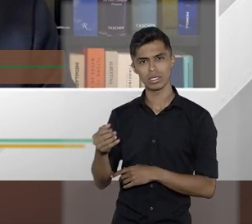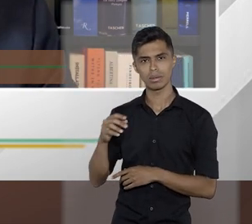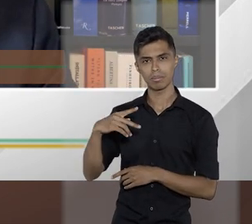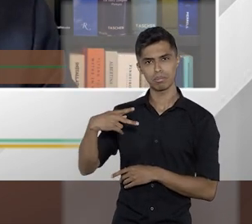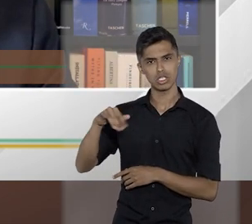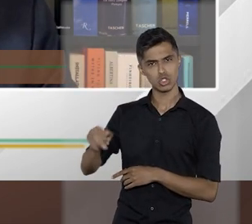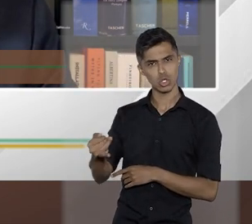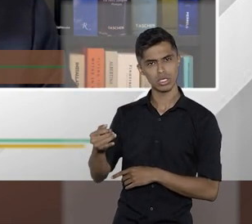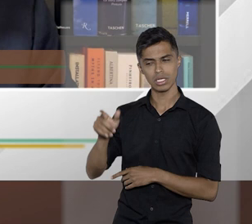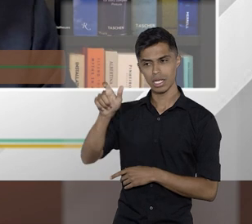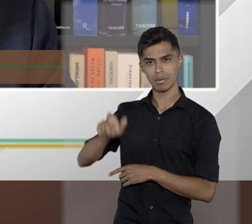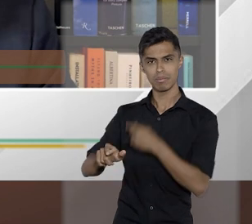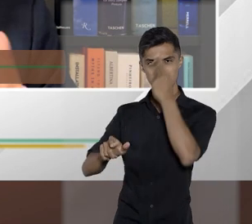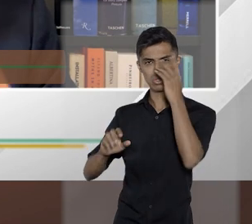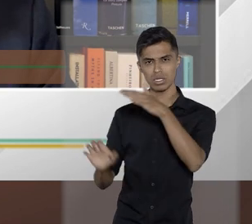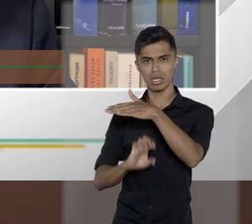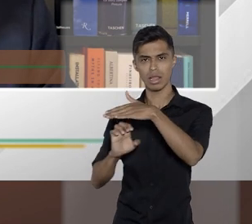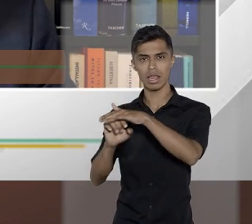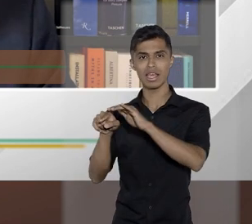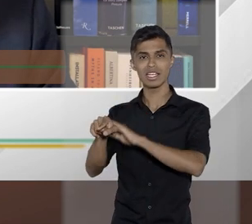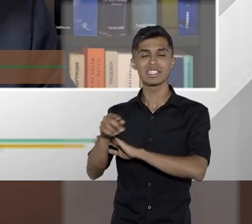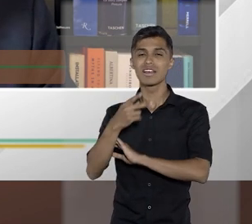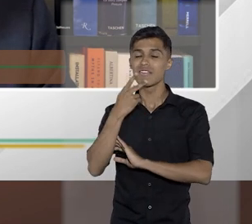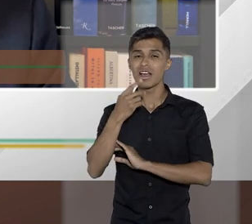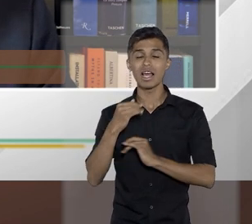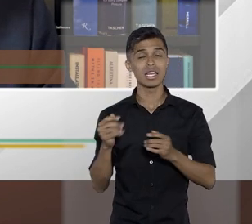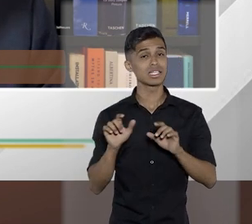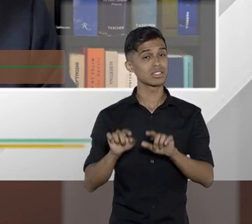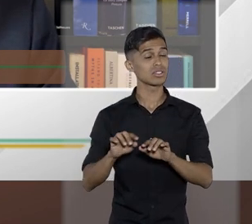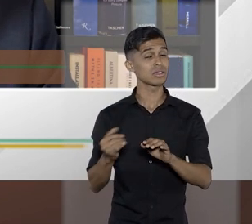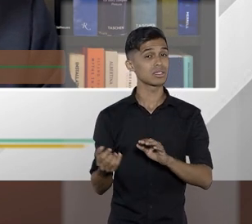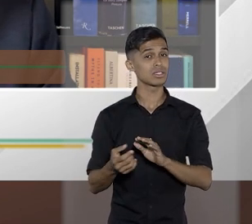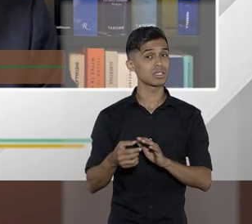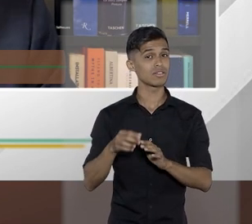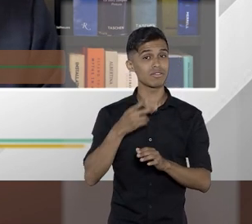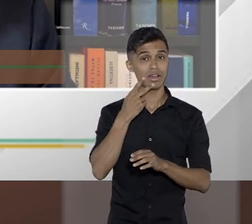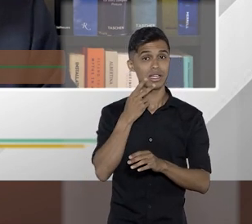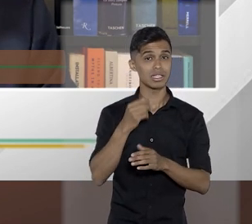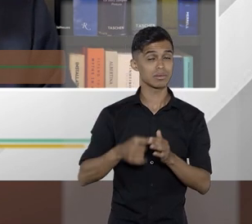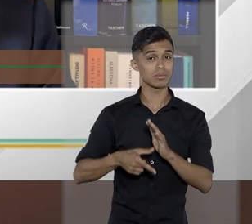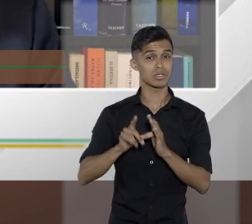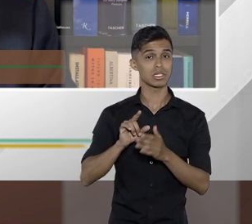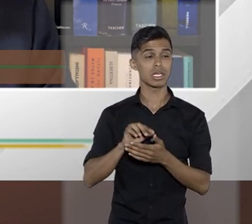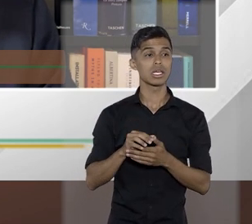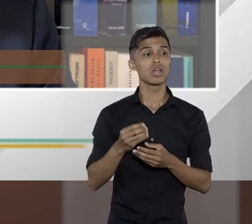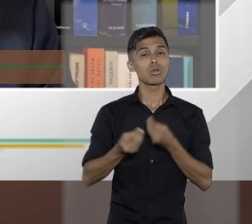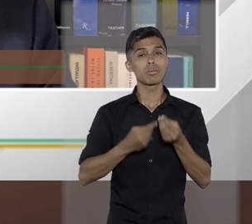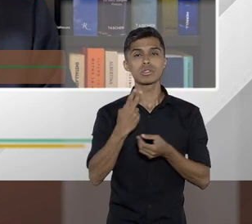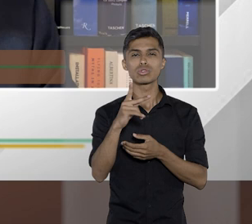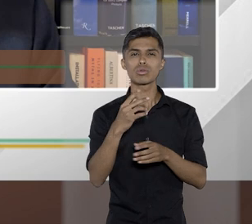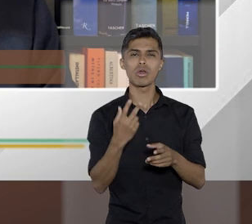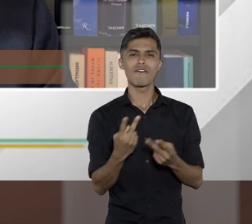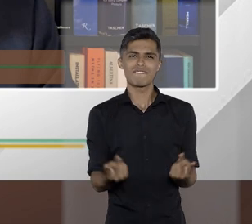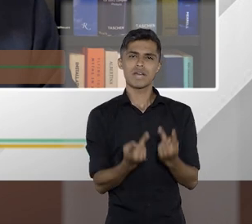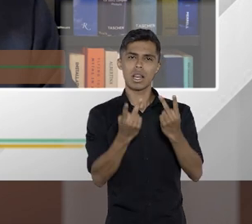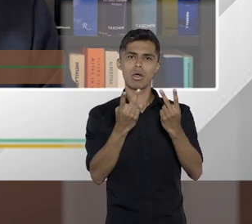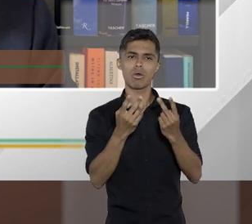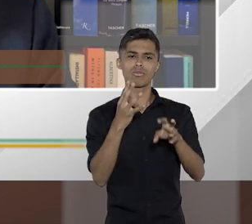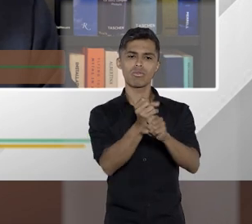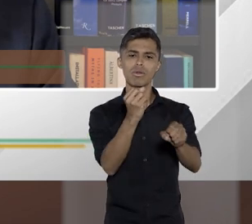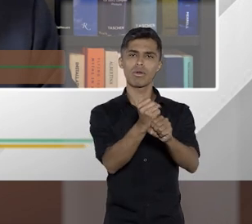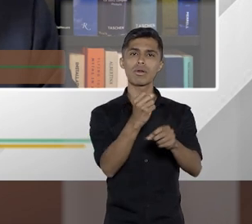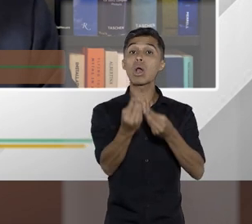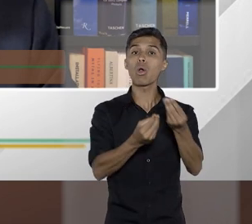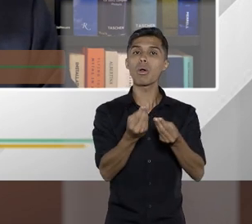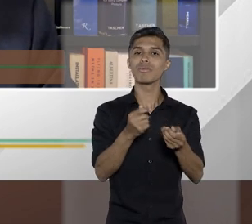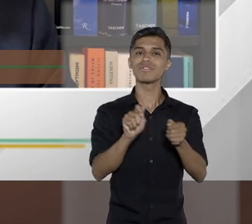o Elton falou antes, que é fundamental. Como você faz sua formação de preços? como